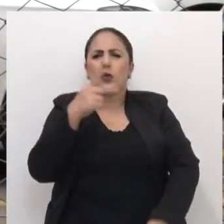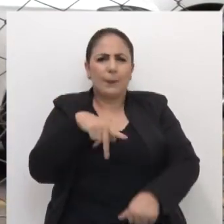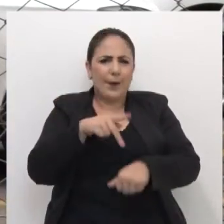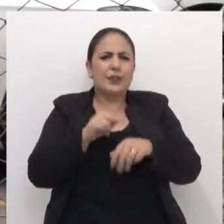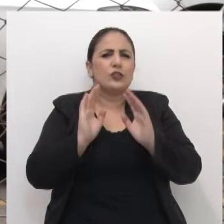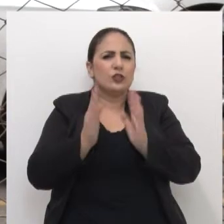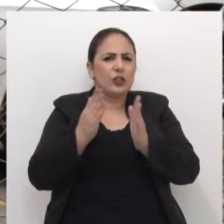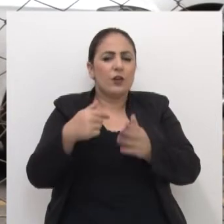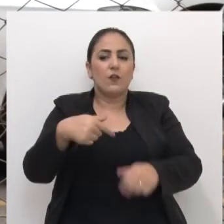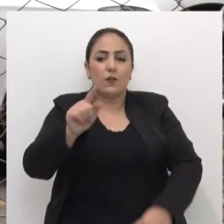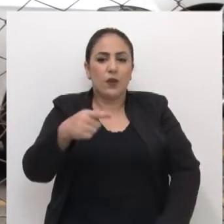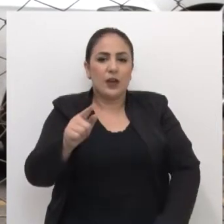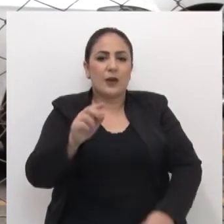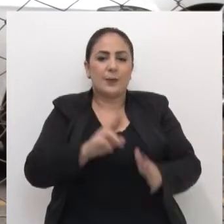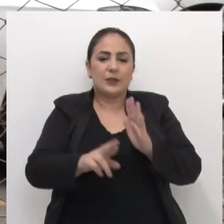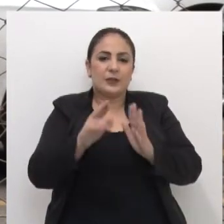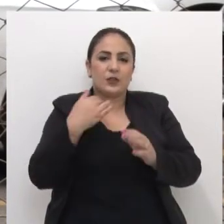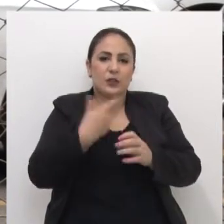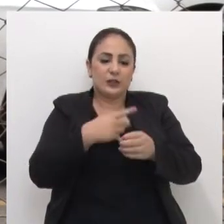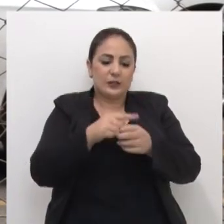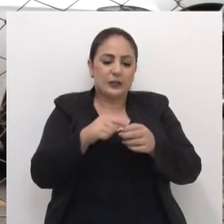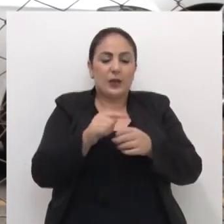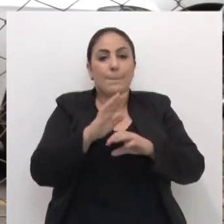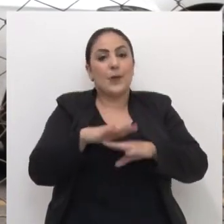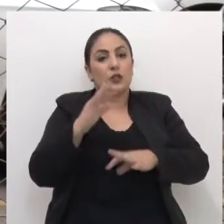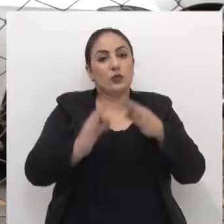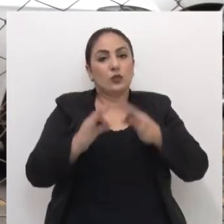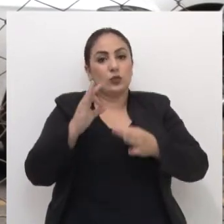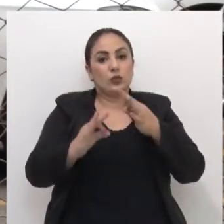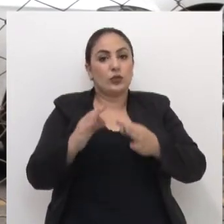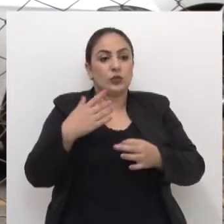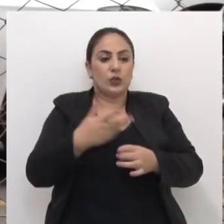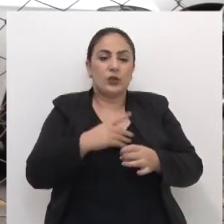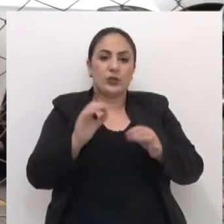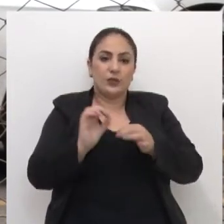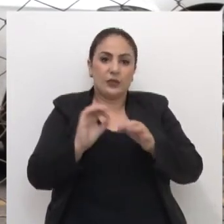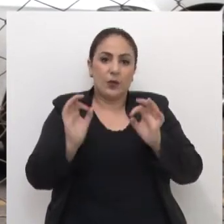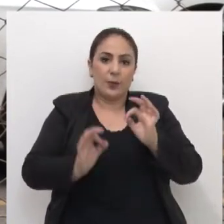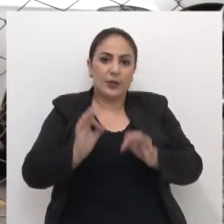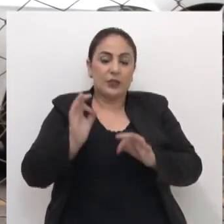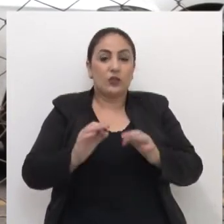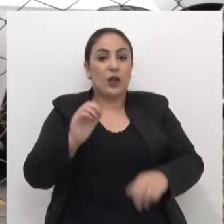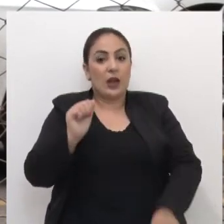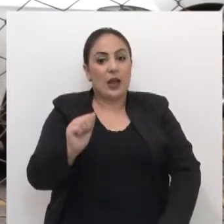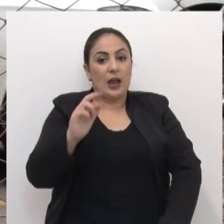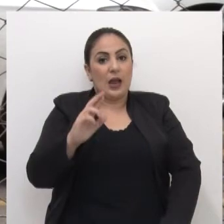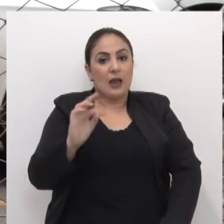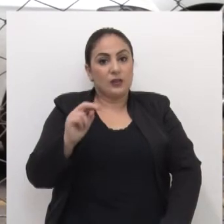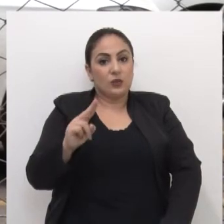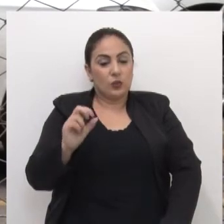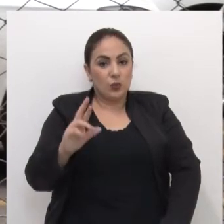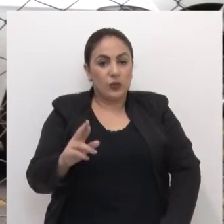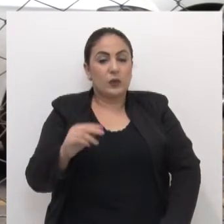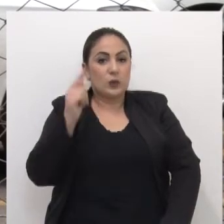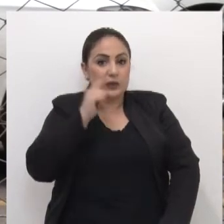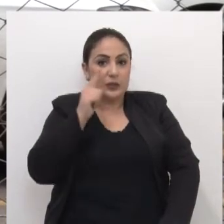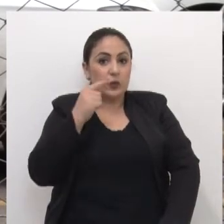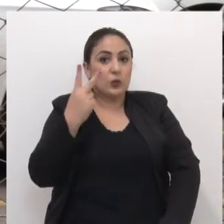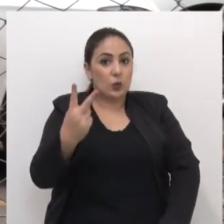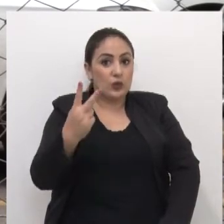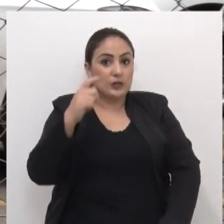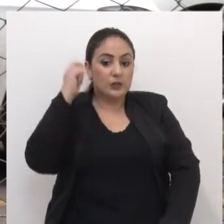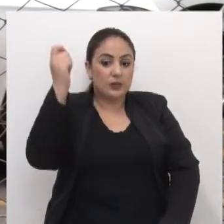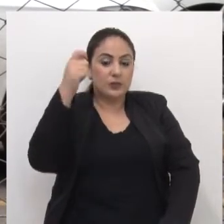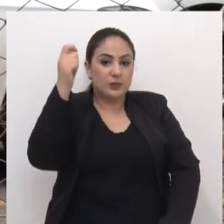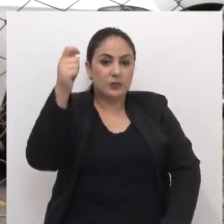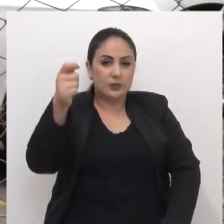países aí, representando a nossa cidade. Então, mais do que justo nós fazermos essa homenagem. Onde o Arthur ganhou aí dois rodeios aqui na